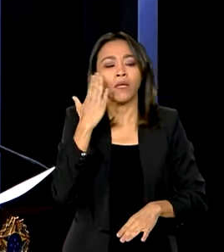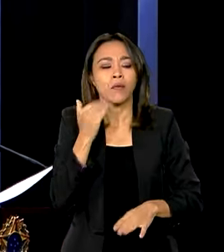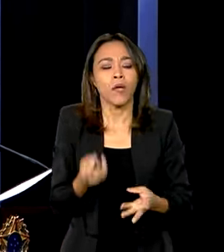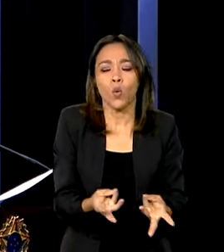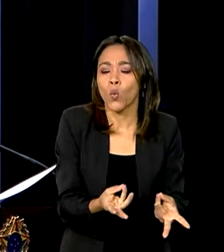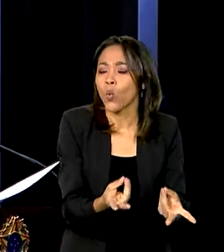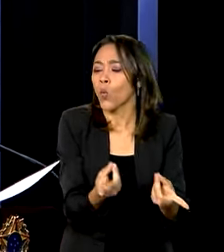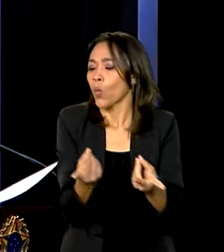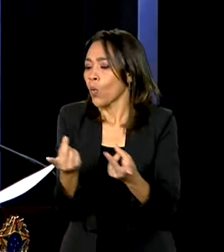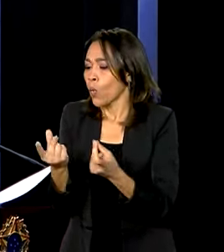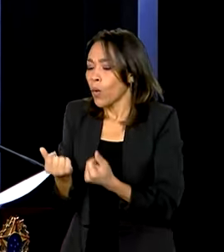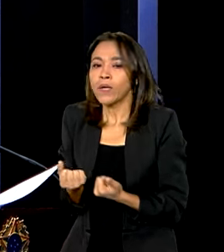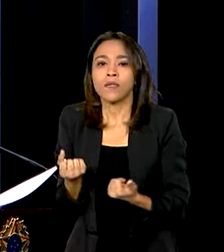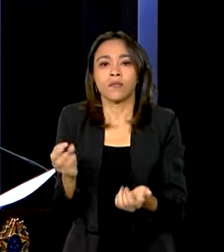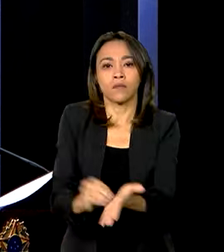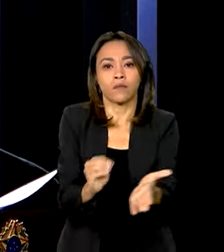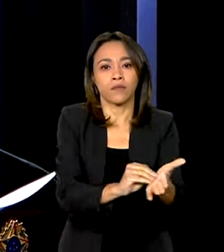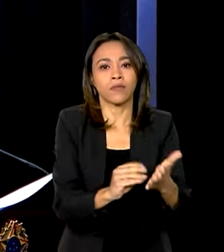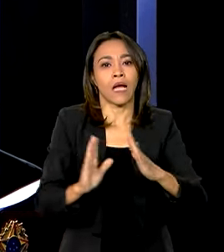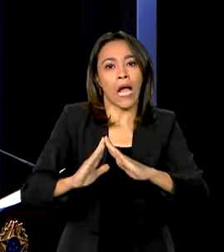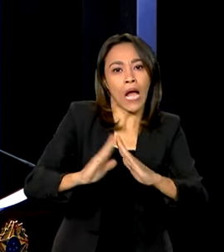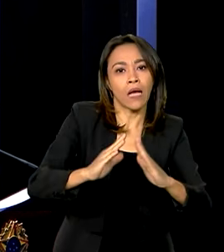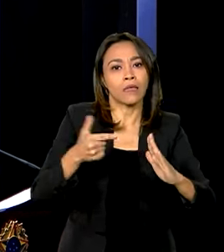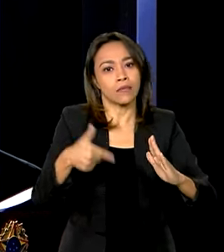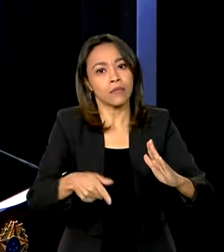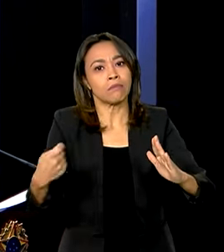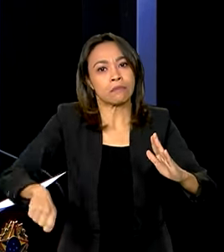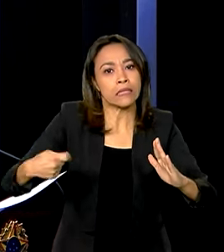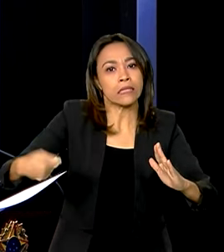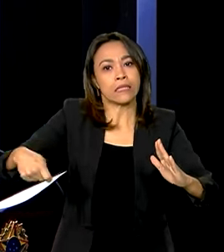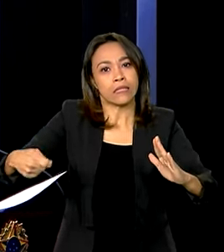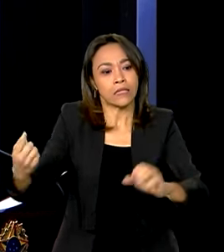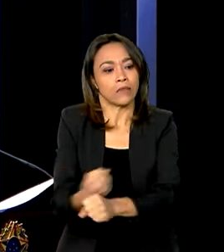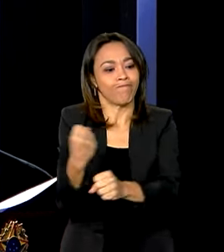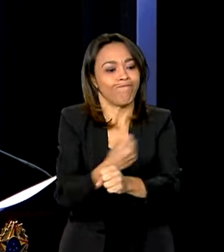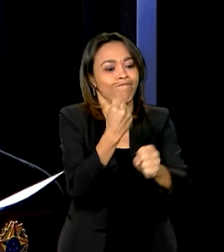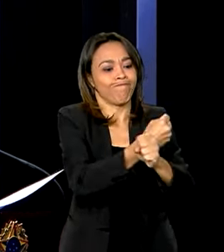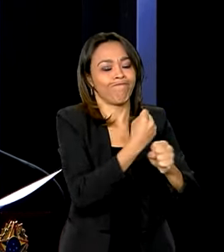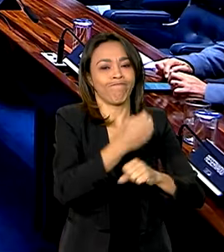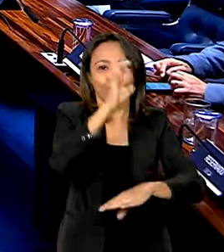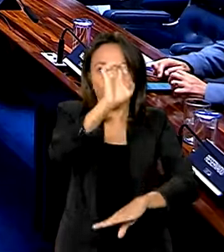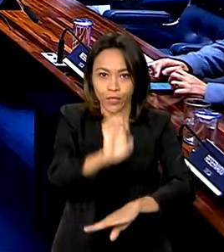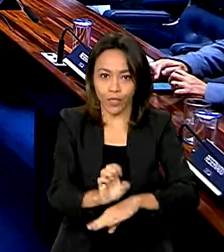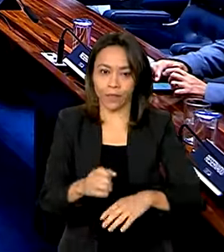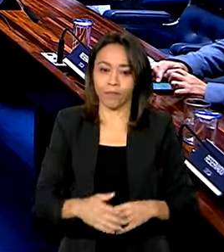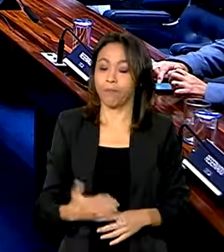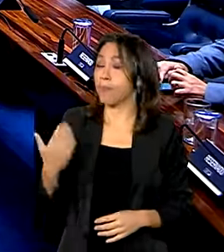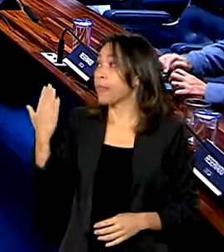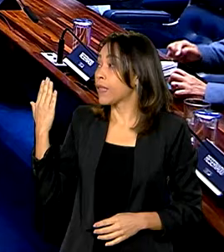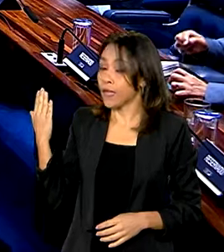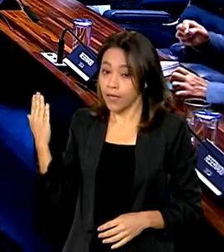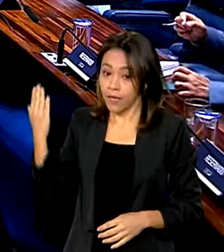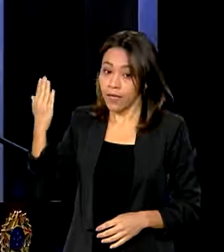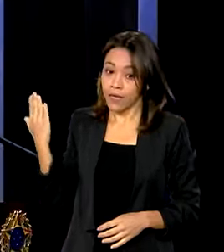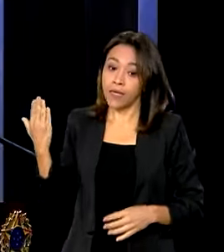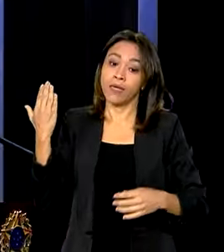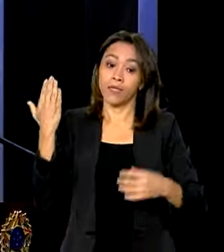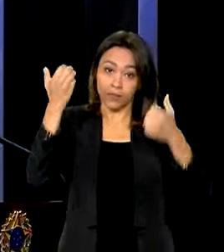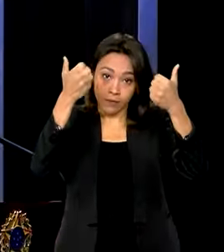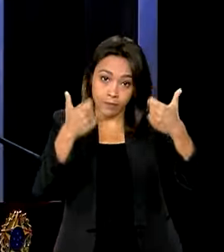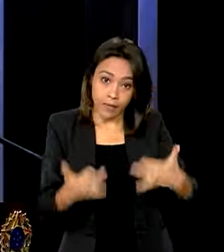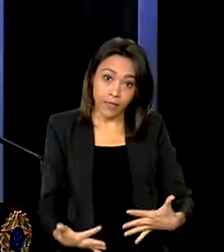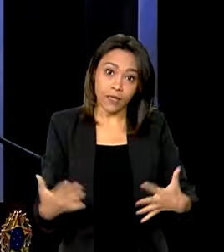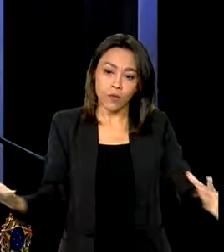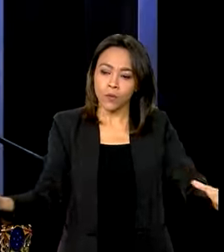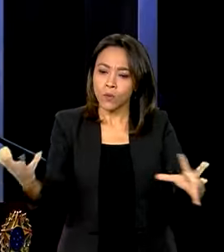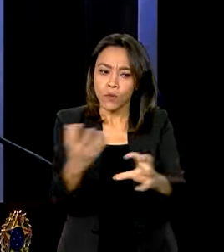quantas habitações do Minha Casa Minha Vida precisam ser reconstruídas no Estado. Desses quase 400, somente